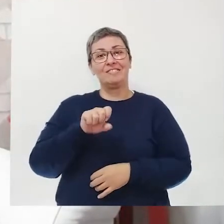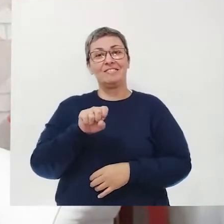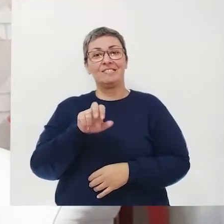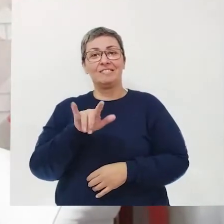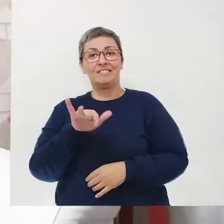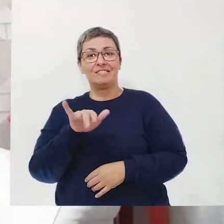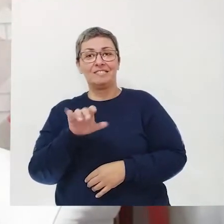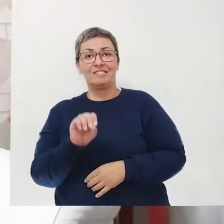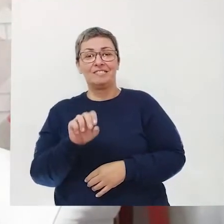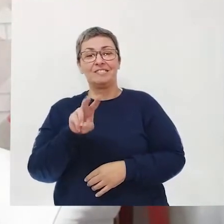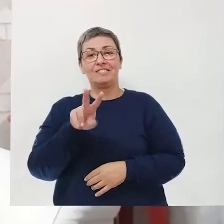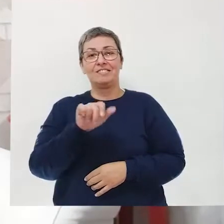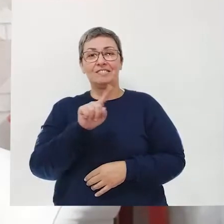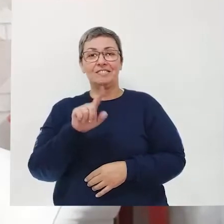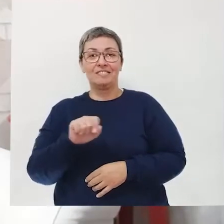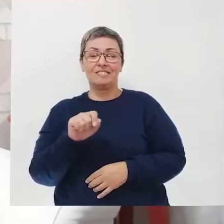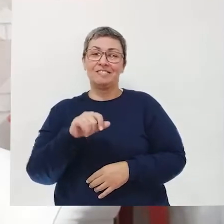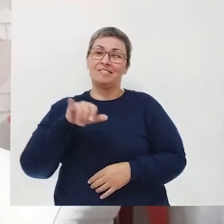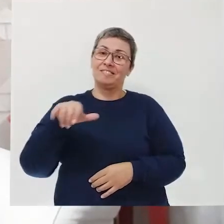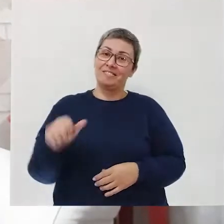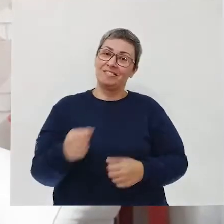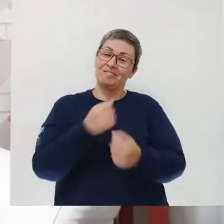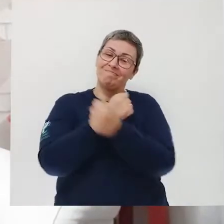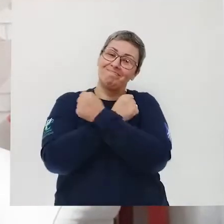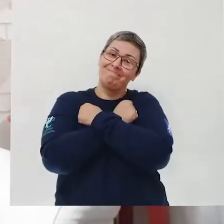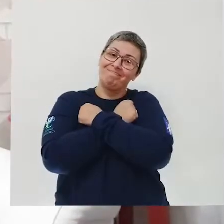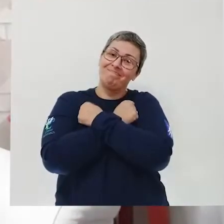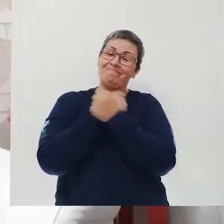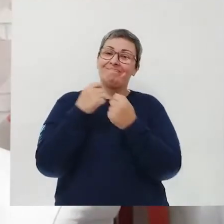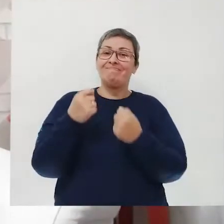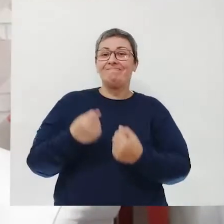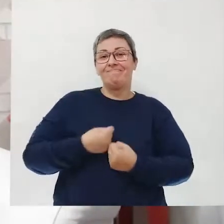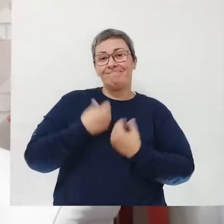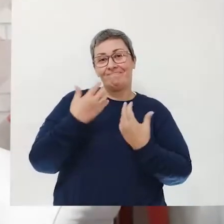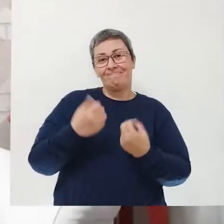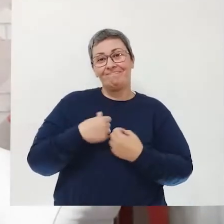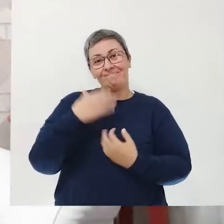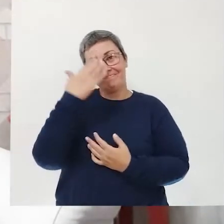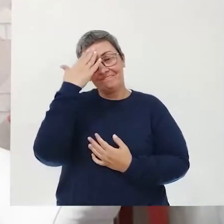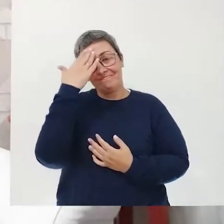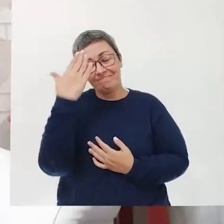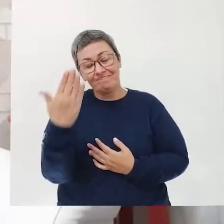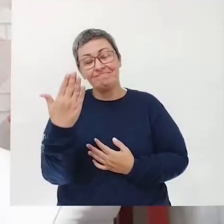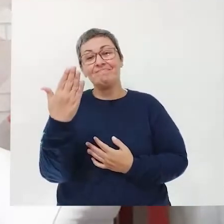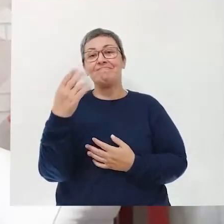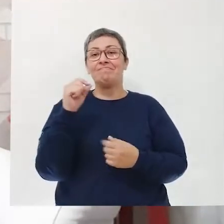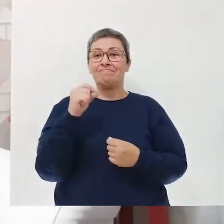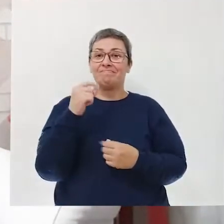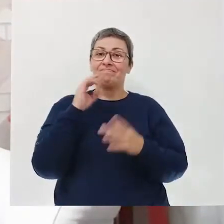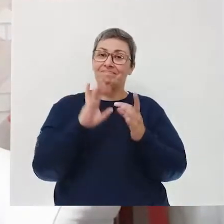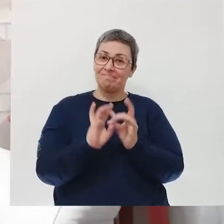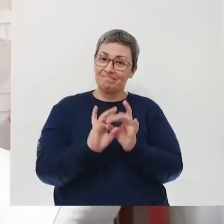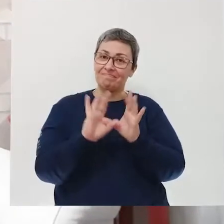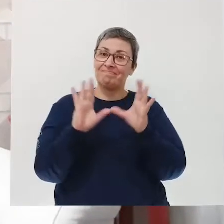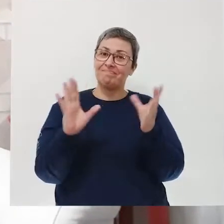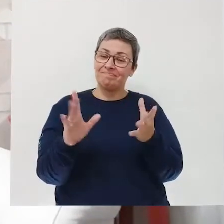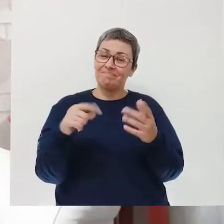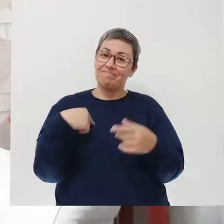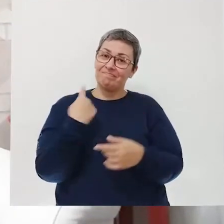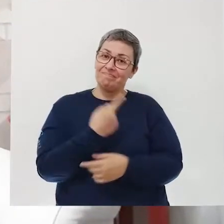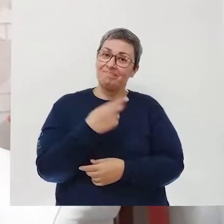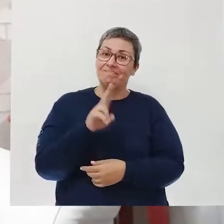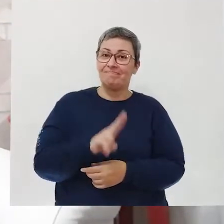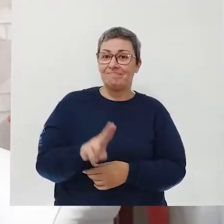Sérgio Vaz. Aproveitar e mandar um grande abraço para o poeta e agradecer por ter autorizado a gente aqui